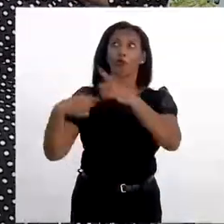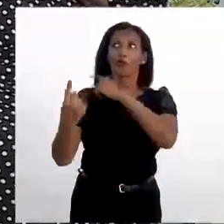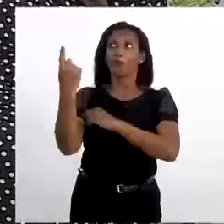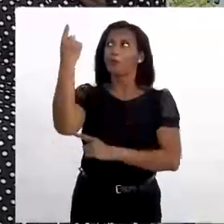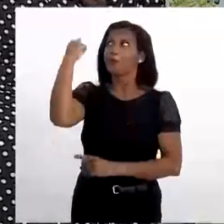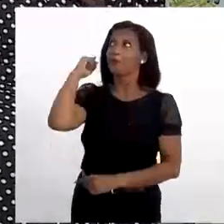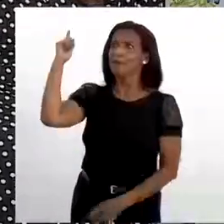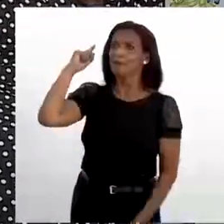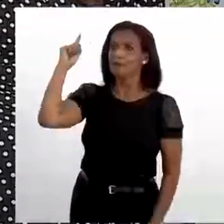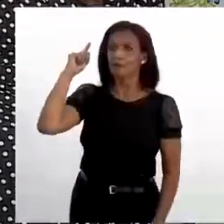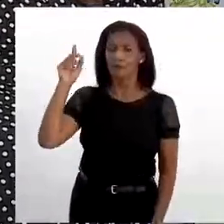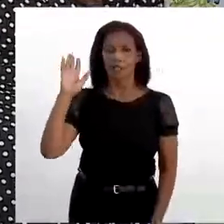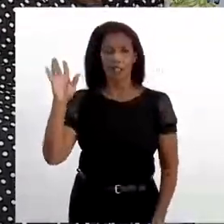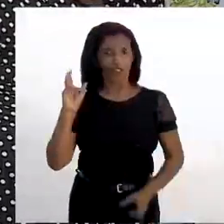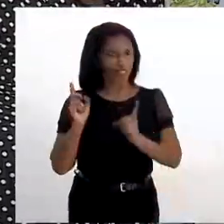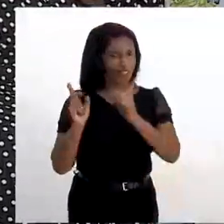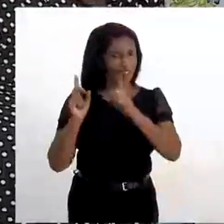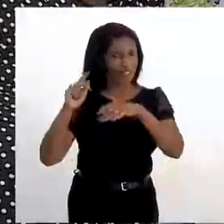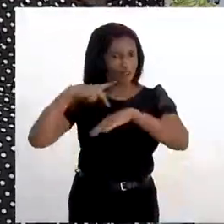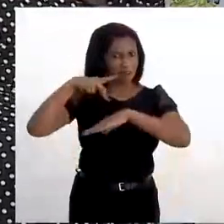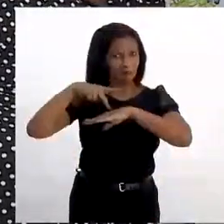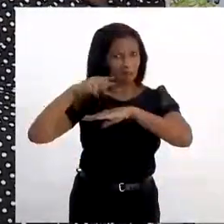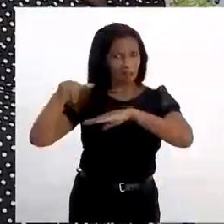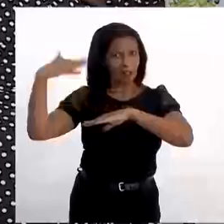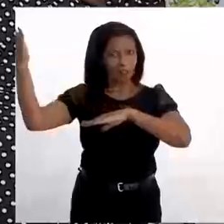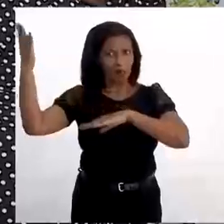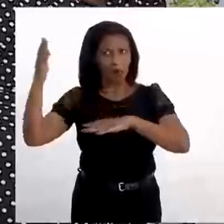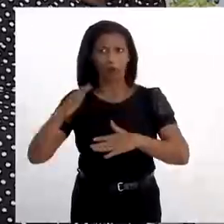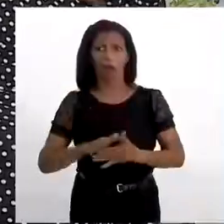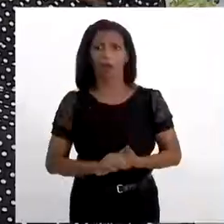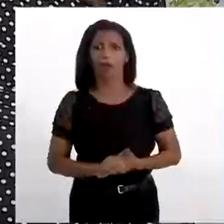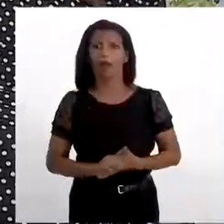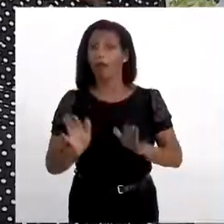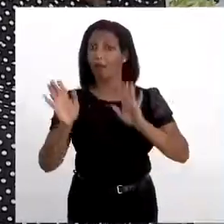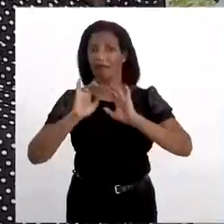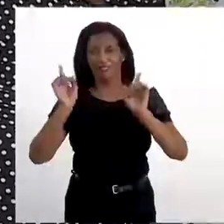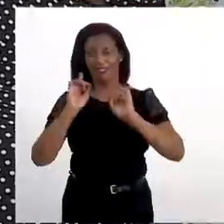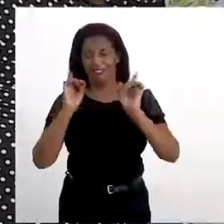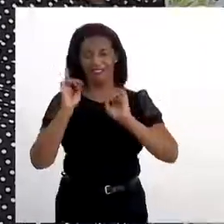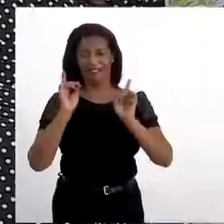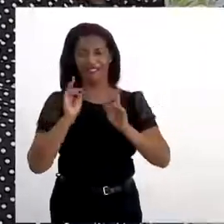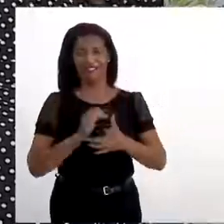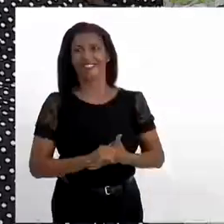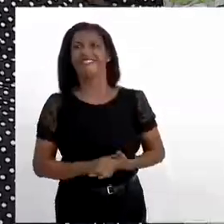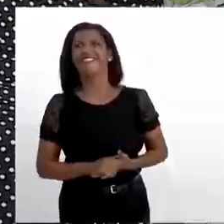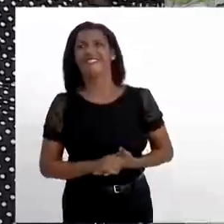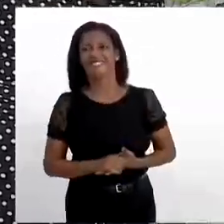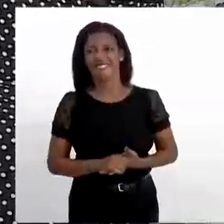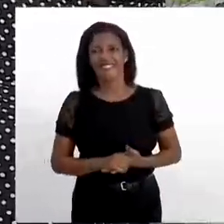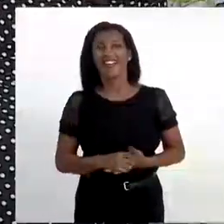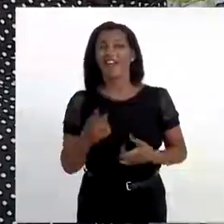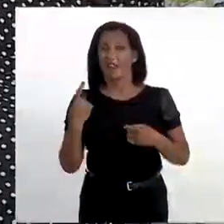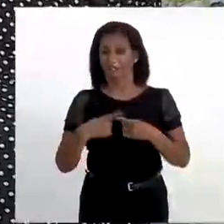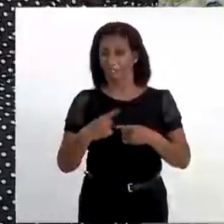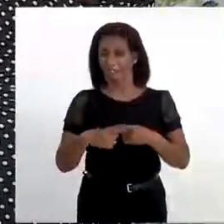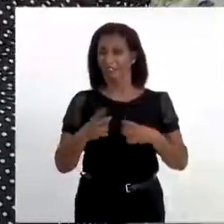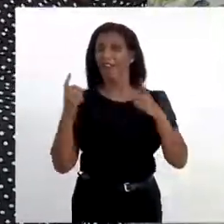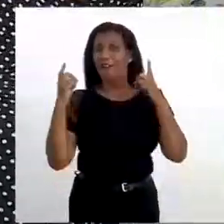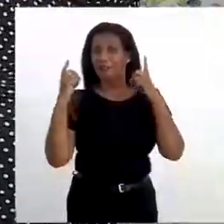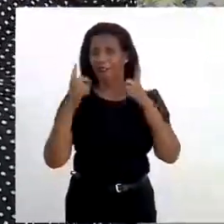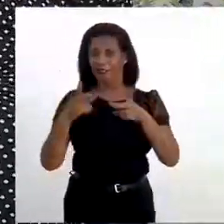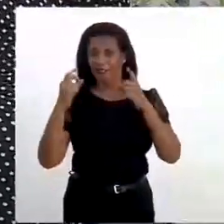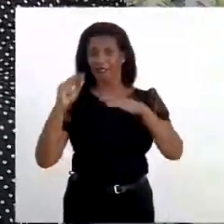pergunta, voltando pra cá. Já está exportando ou não? Já está exportando ainda não. Não? Porque olha,